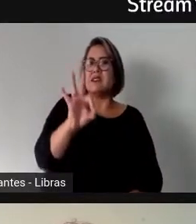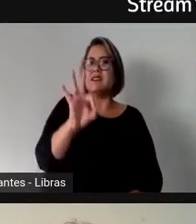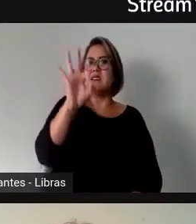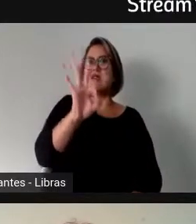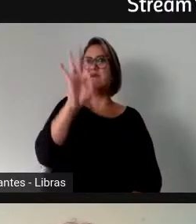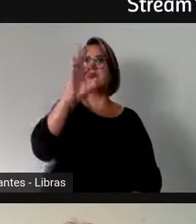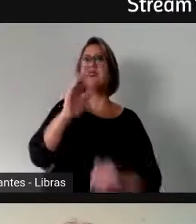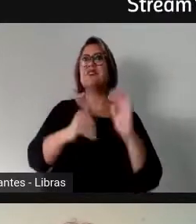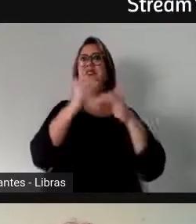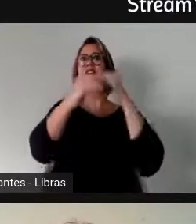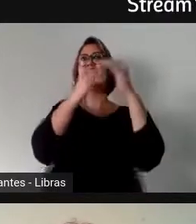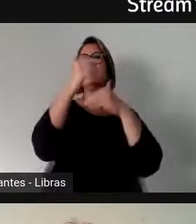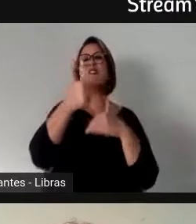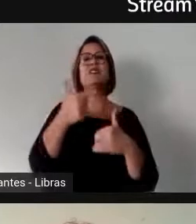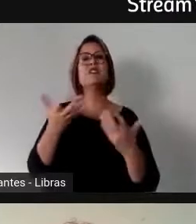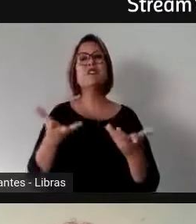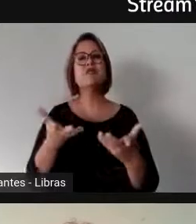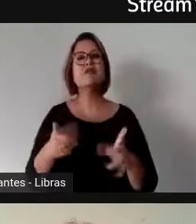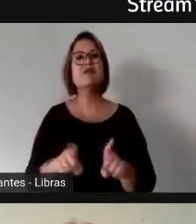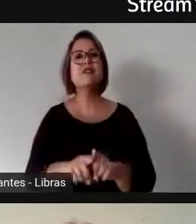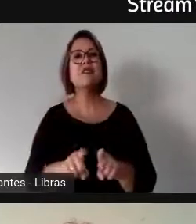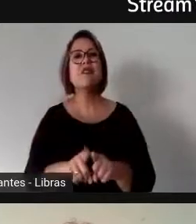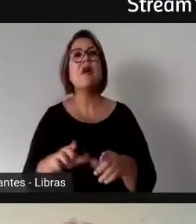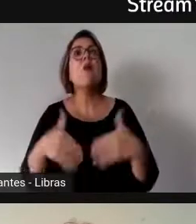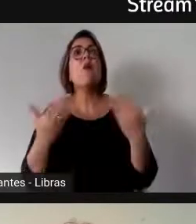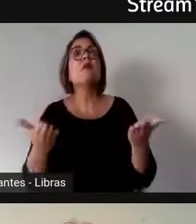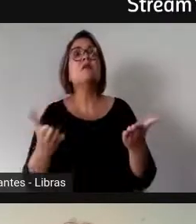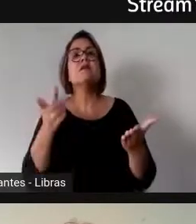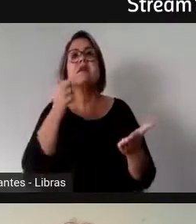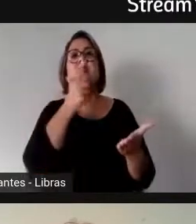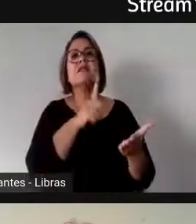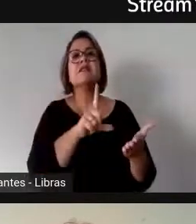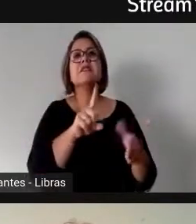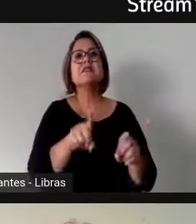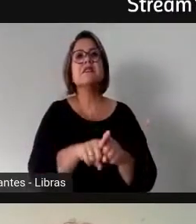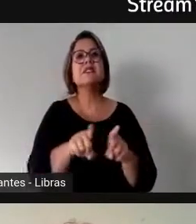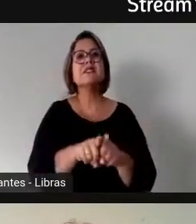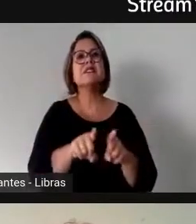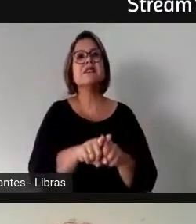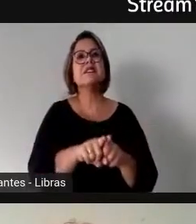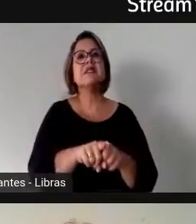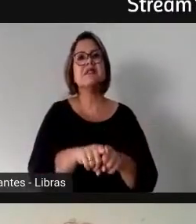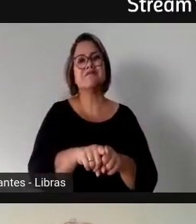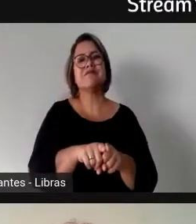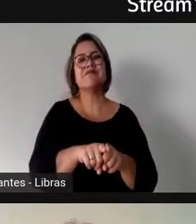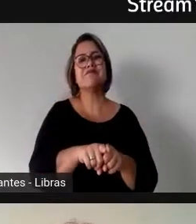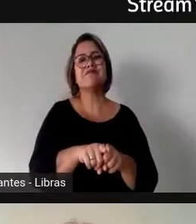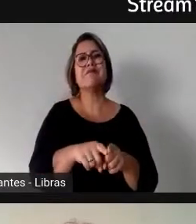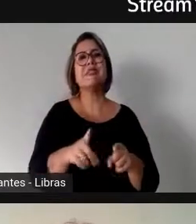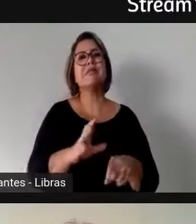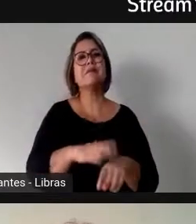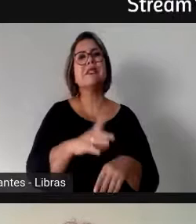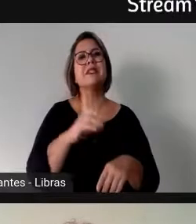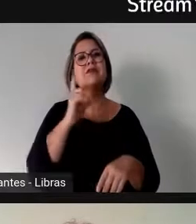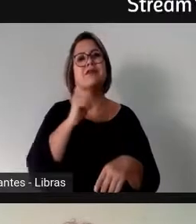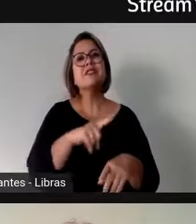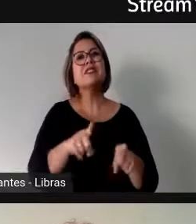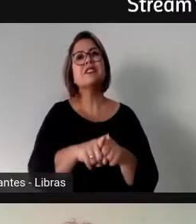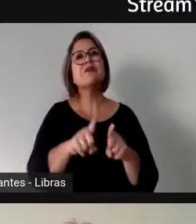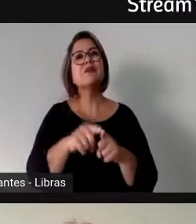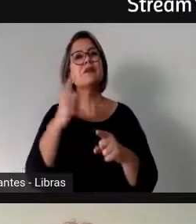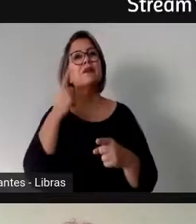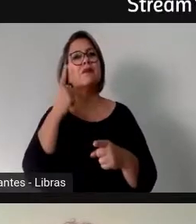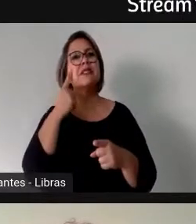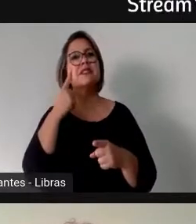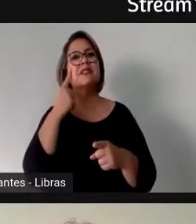em 2015, quanto que a gente vai conseguir lá? 308 votos, né, então, passa pela questão do poder,